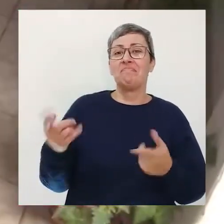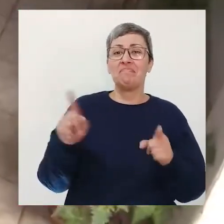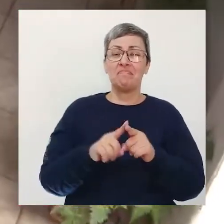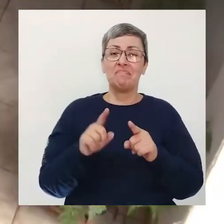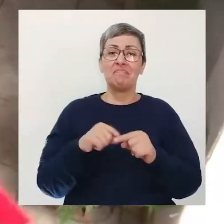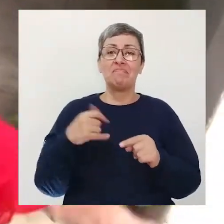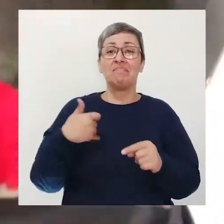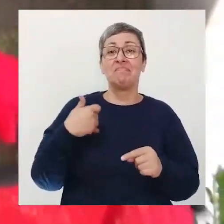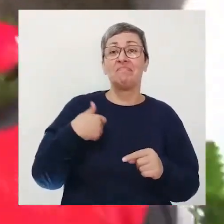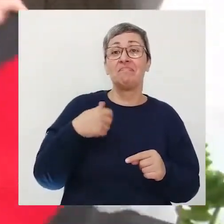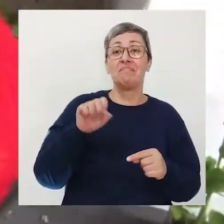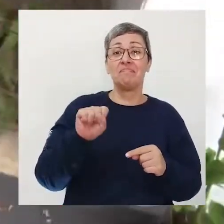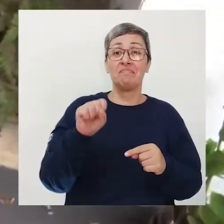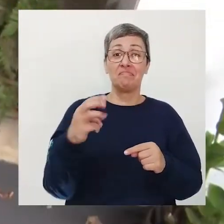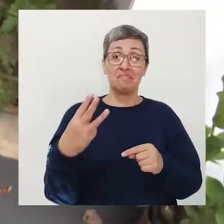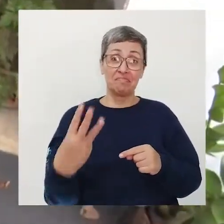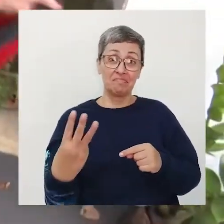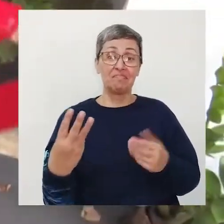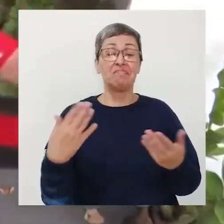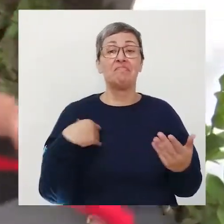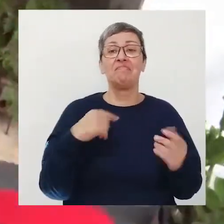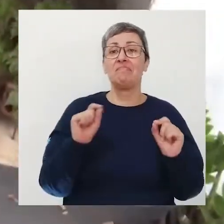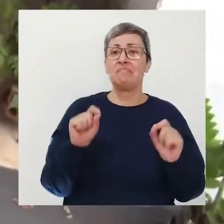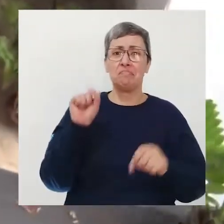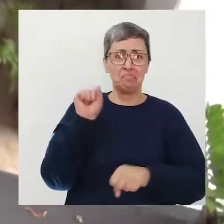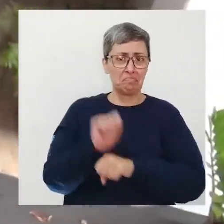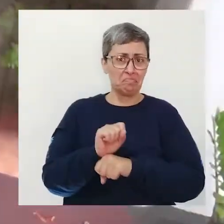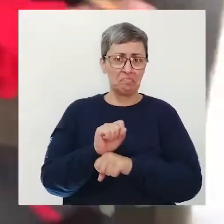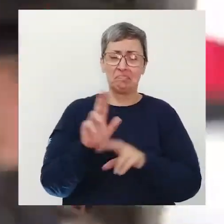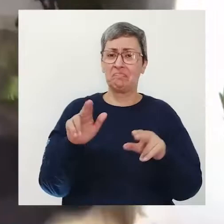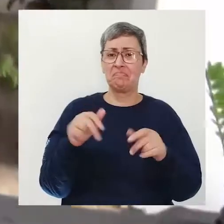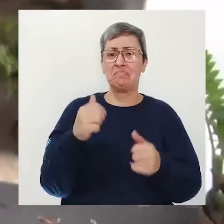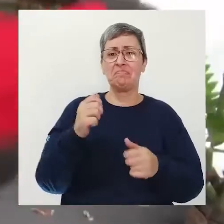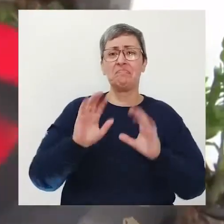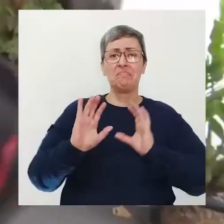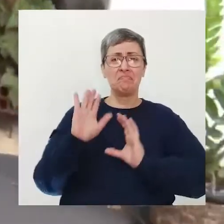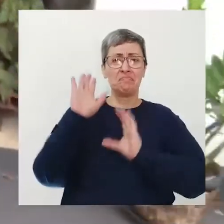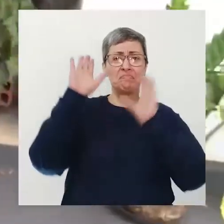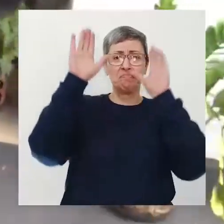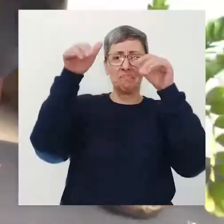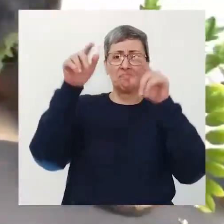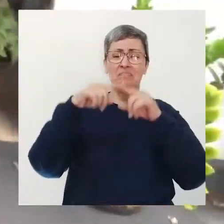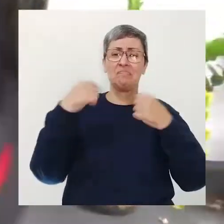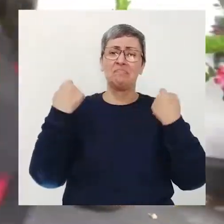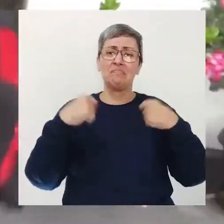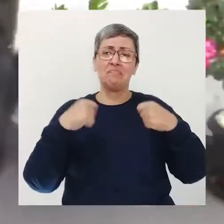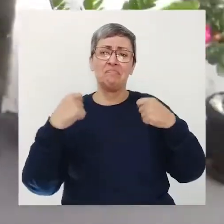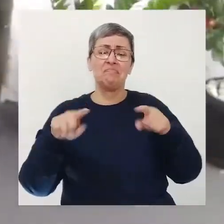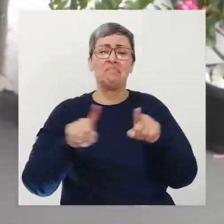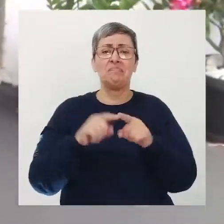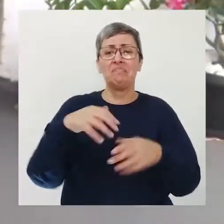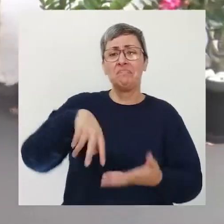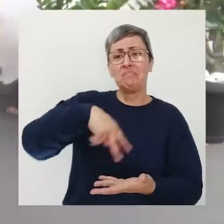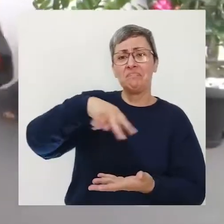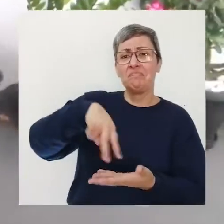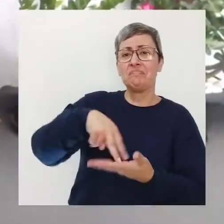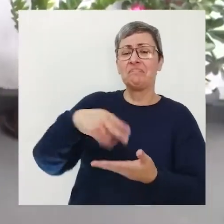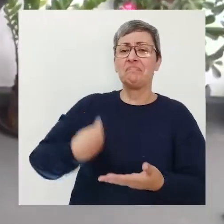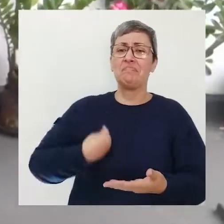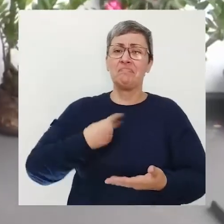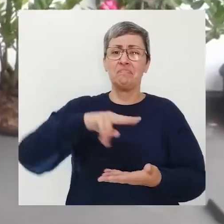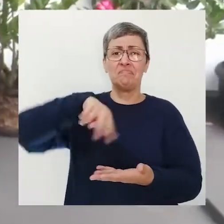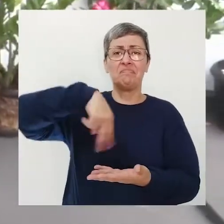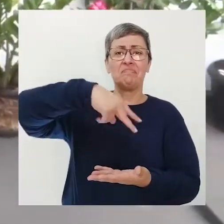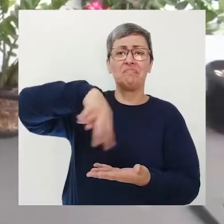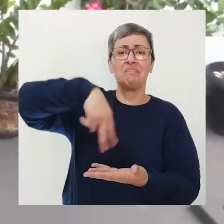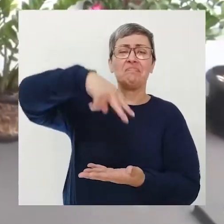joga vôlei faz ginástica dança sua vida é girar e gira com uma confiança como